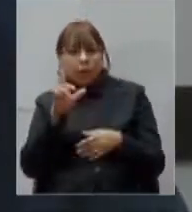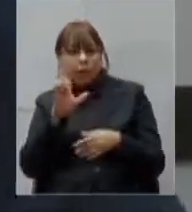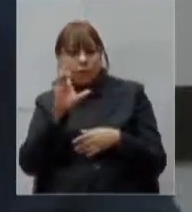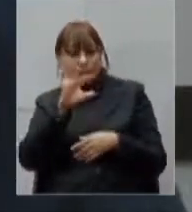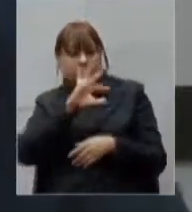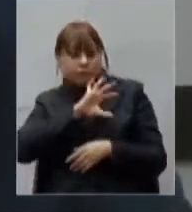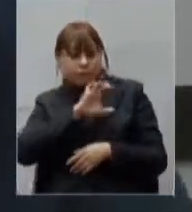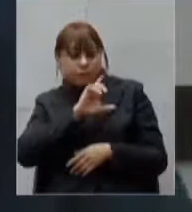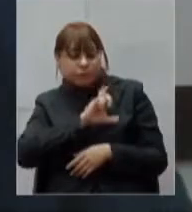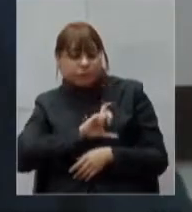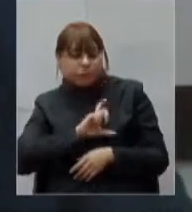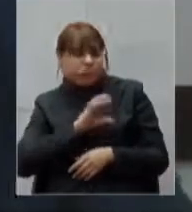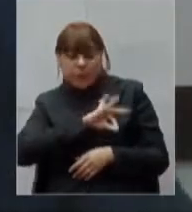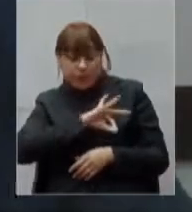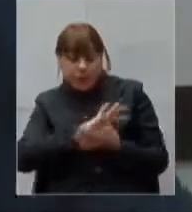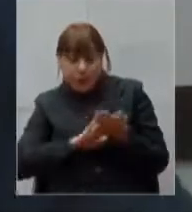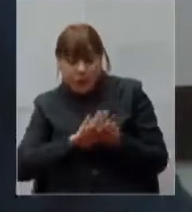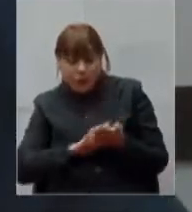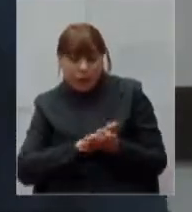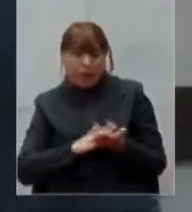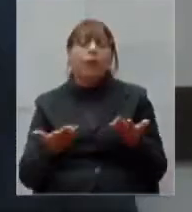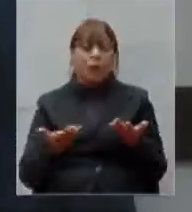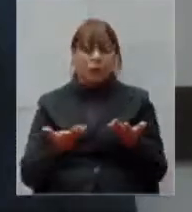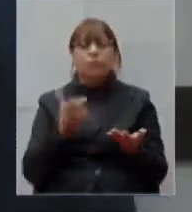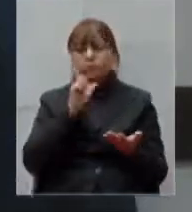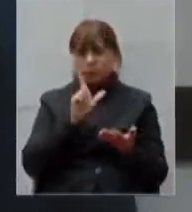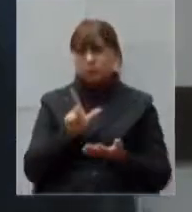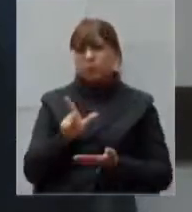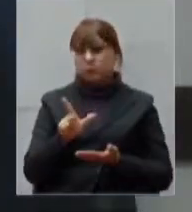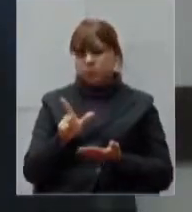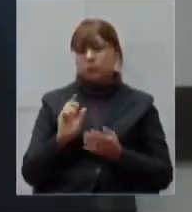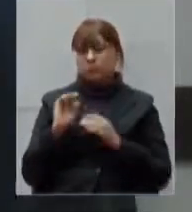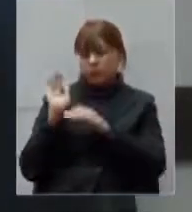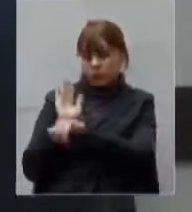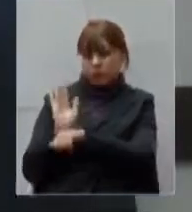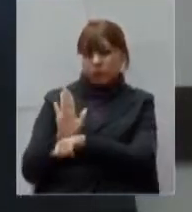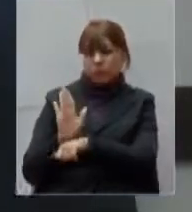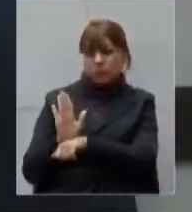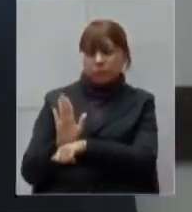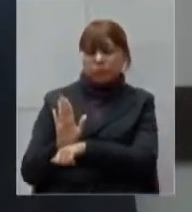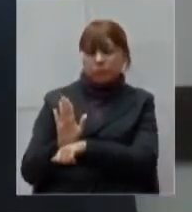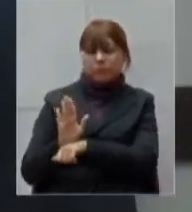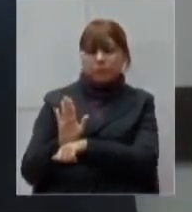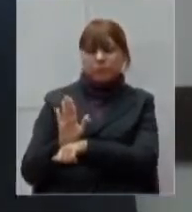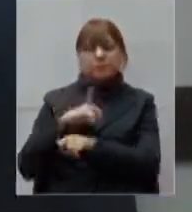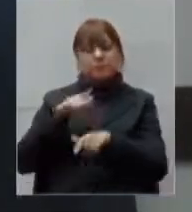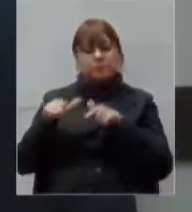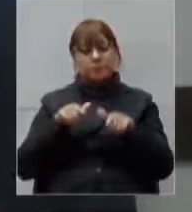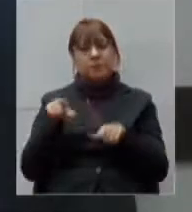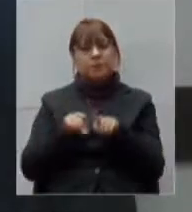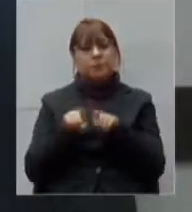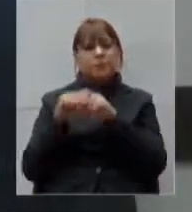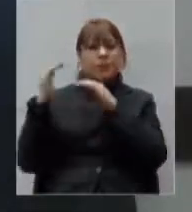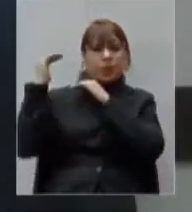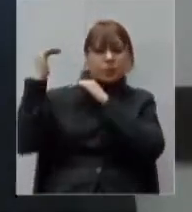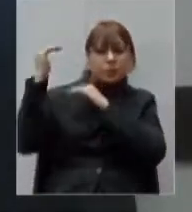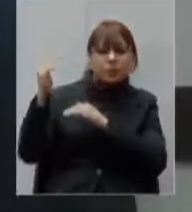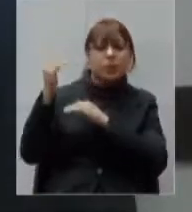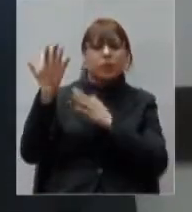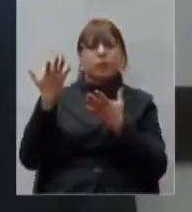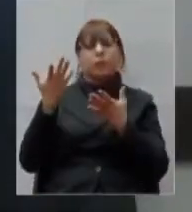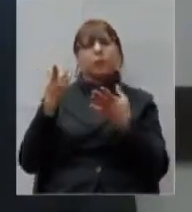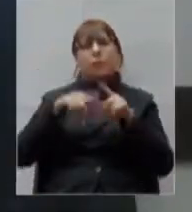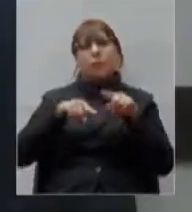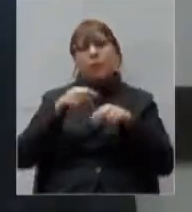cobertura Uberaba é uma cidade muito solidária nós temos recebido muita doação também de cestas de material de higiene e